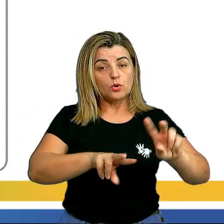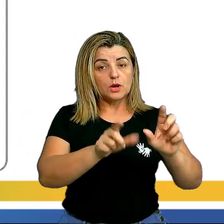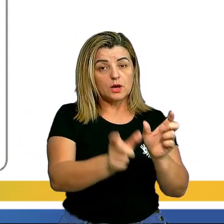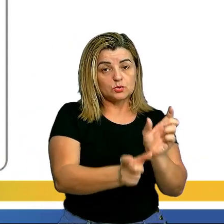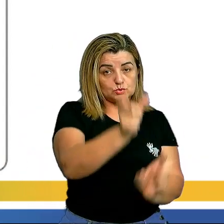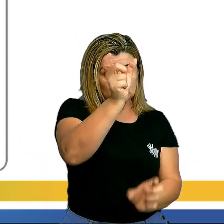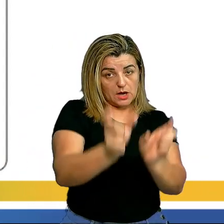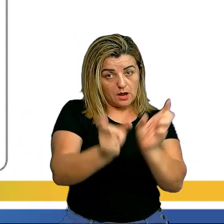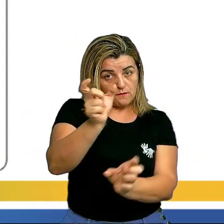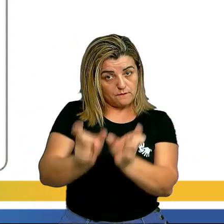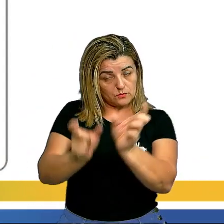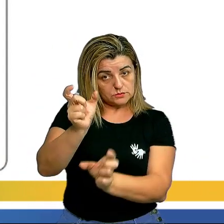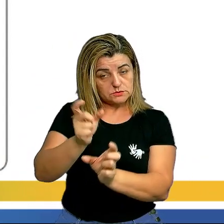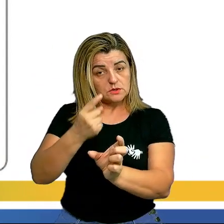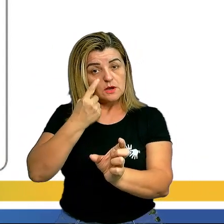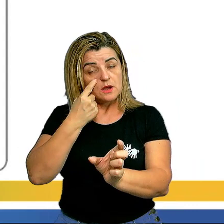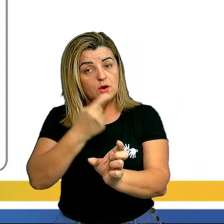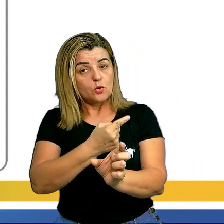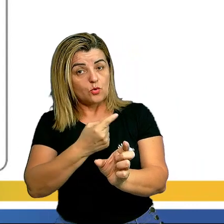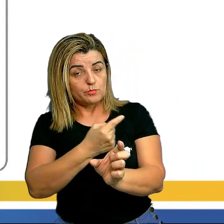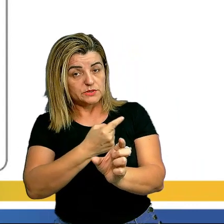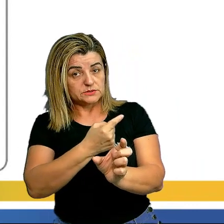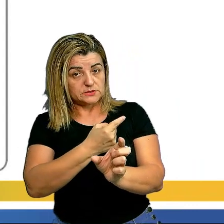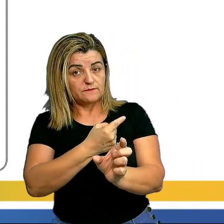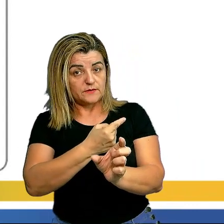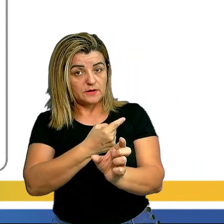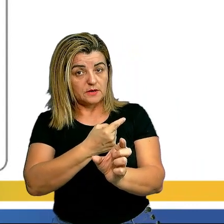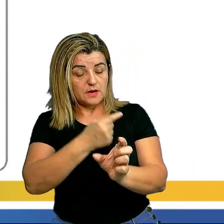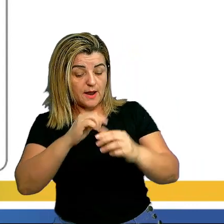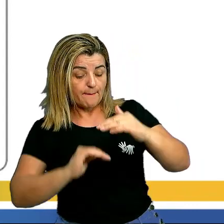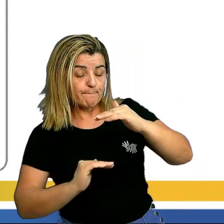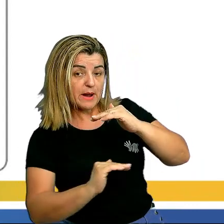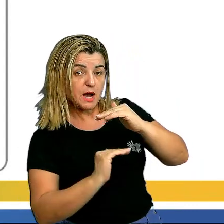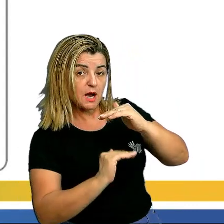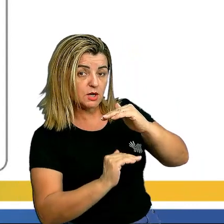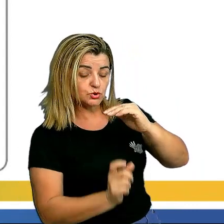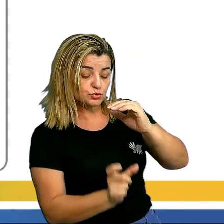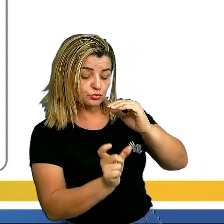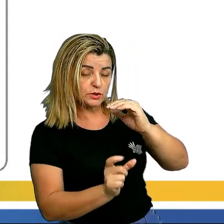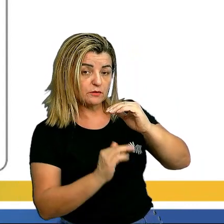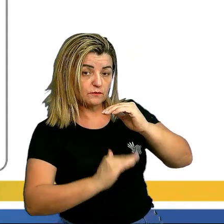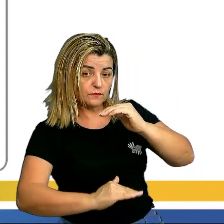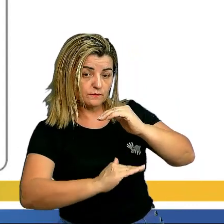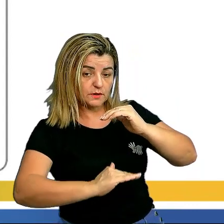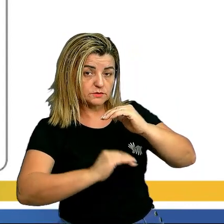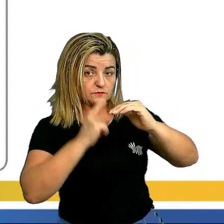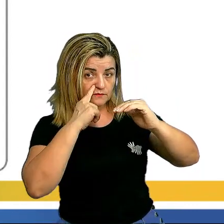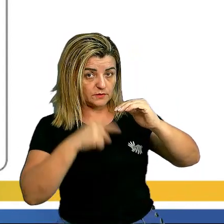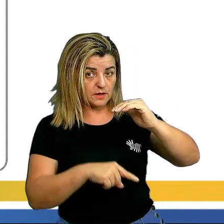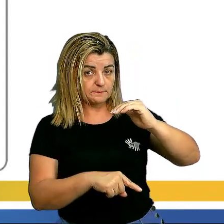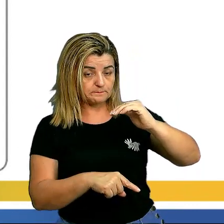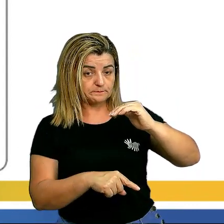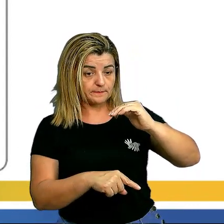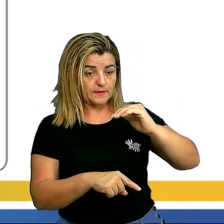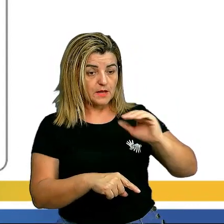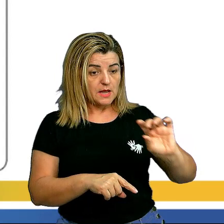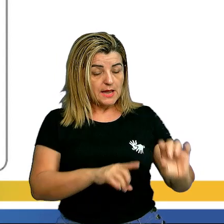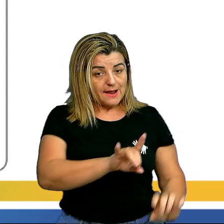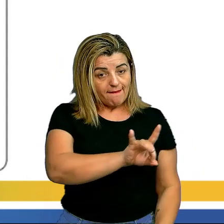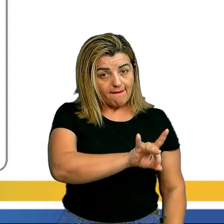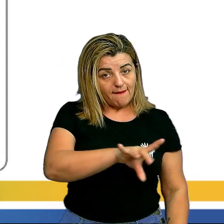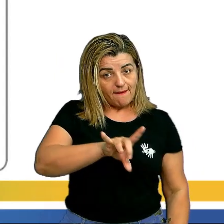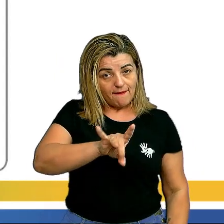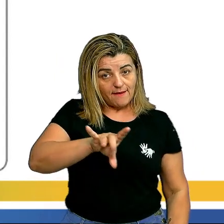e essas barras, vamos observar a parte abaixo do gráfico. Nós temos aí, cada pontinho